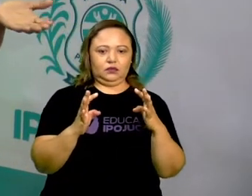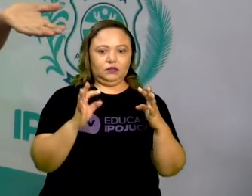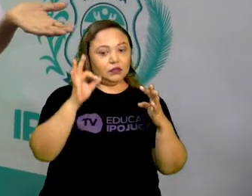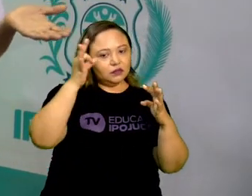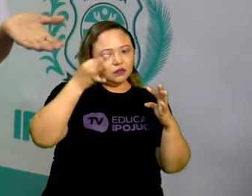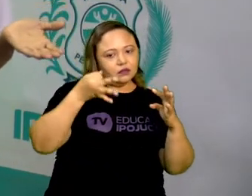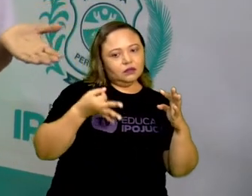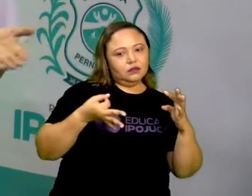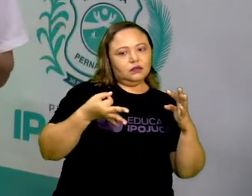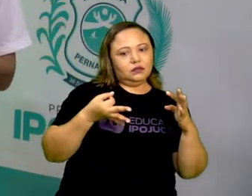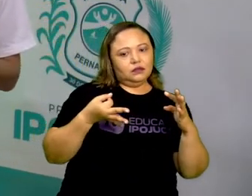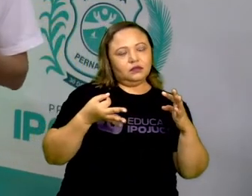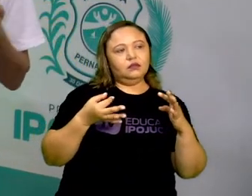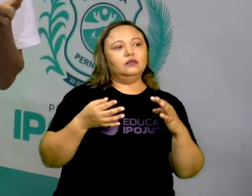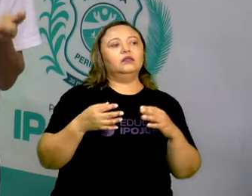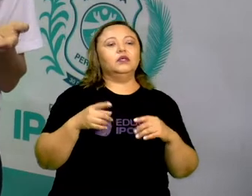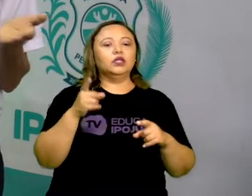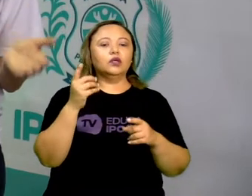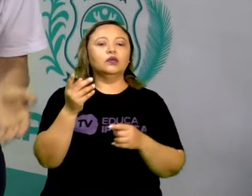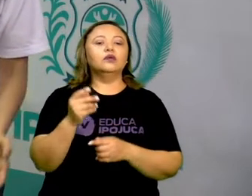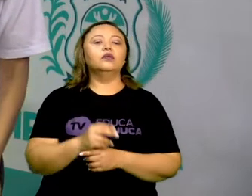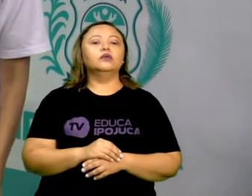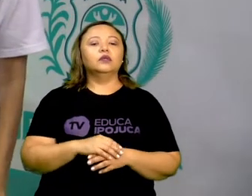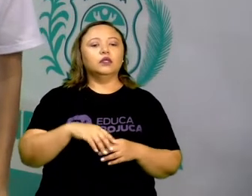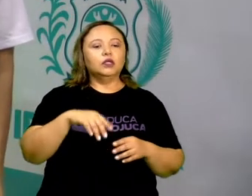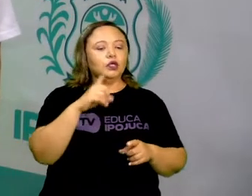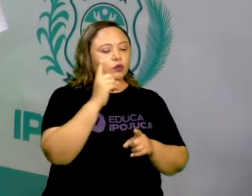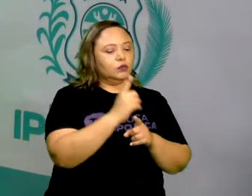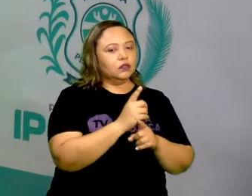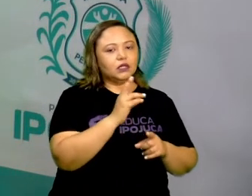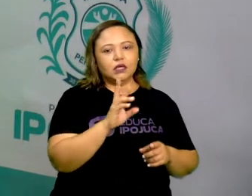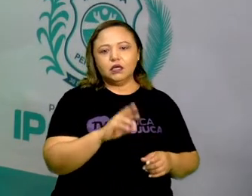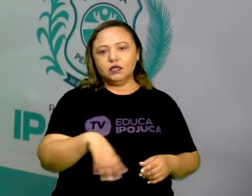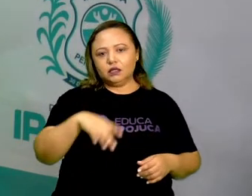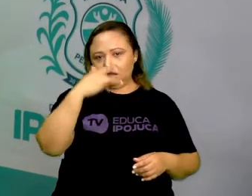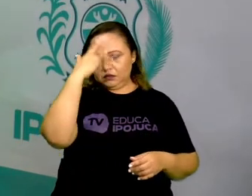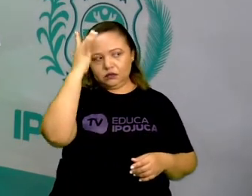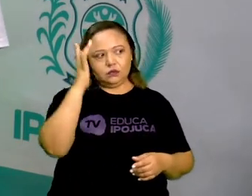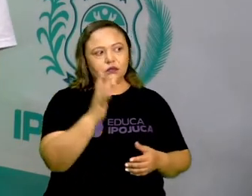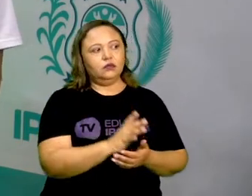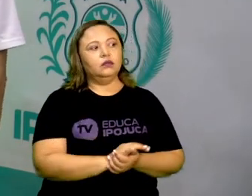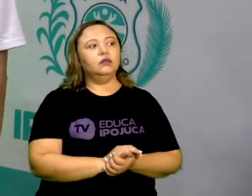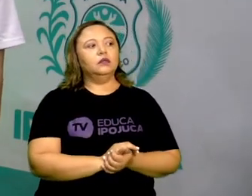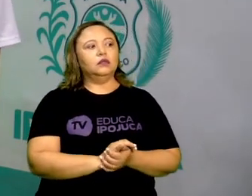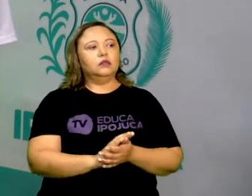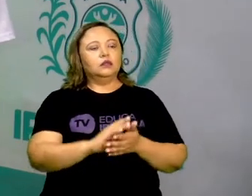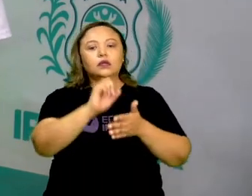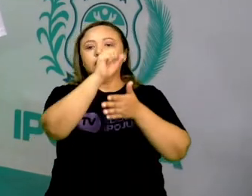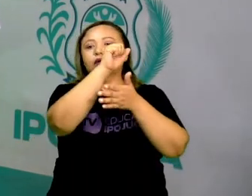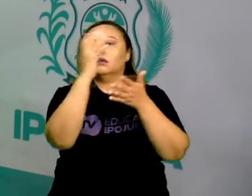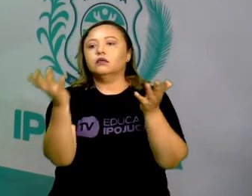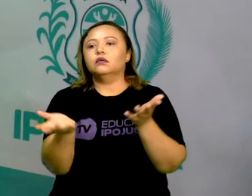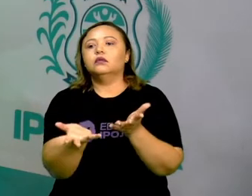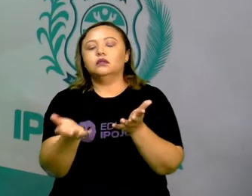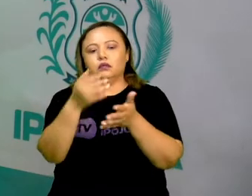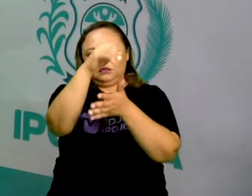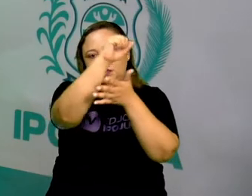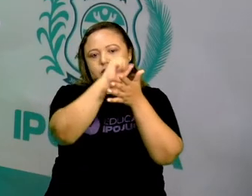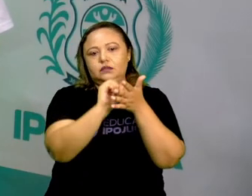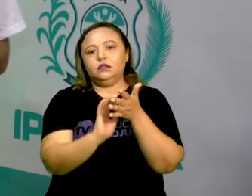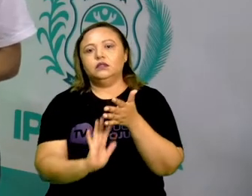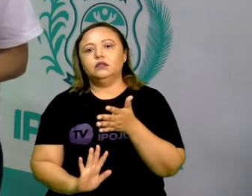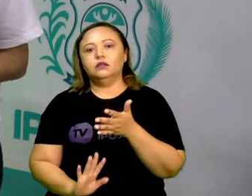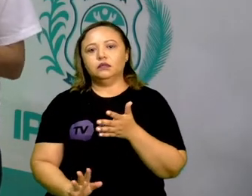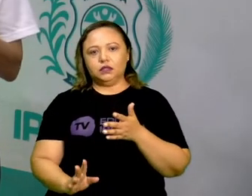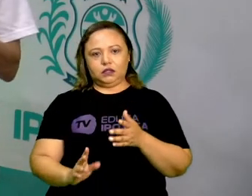Então, a resposta se torna bem clara, não isso? E agora, vamos à nossa atividade. Um